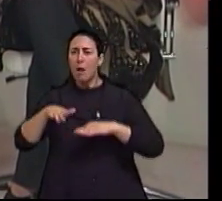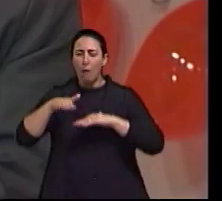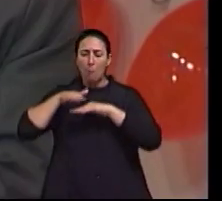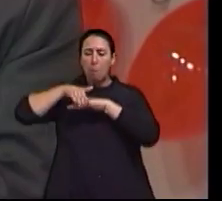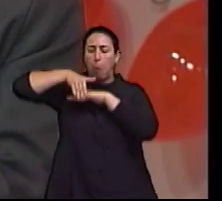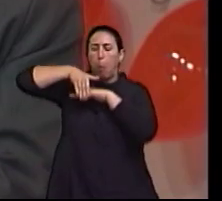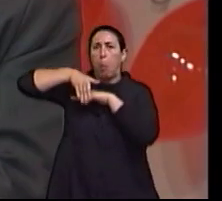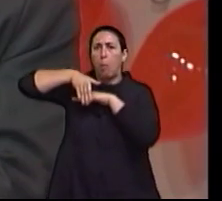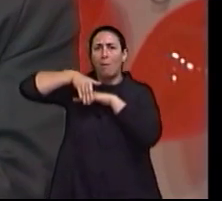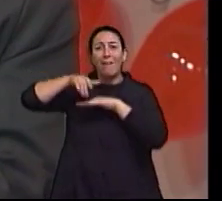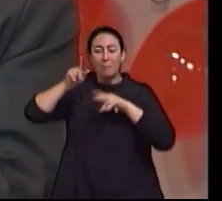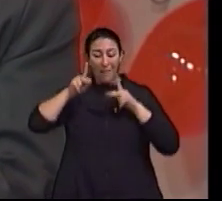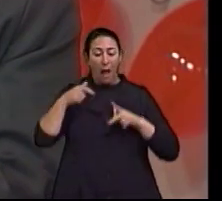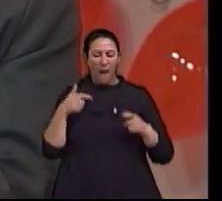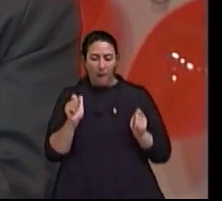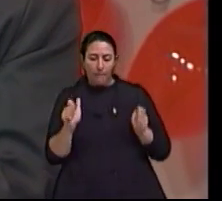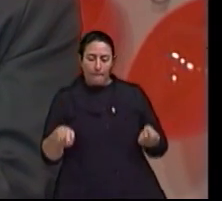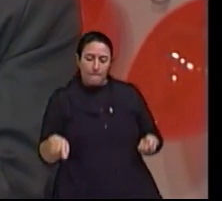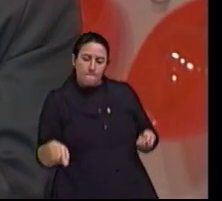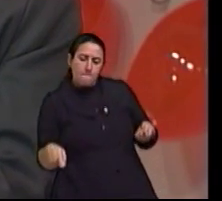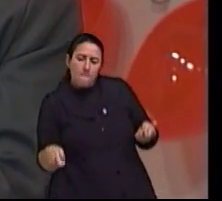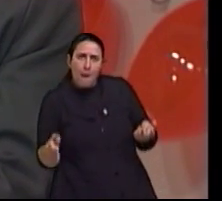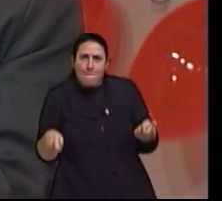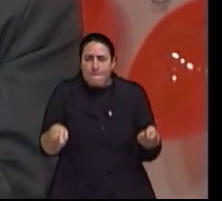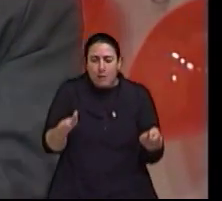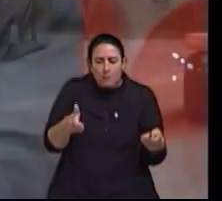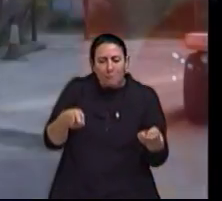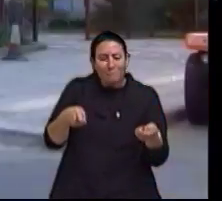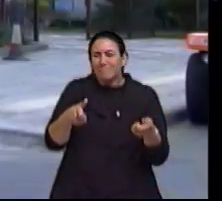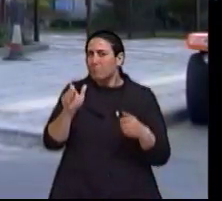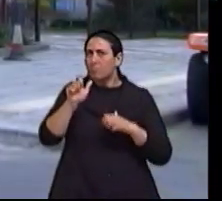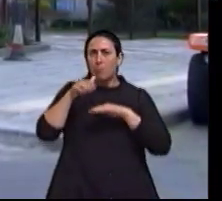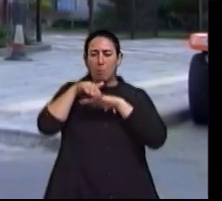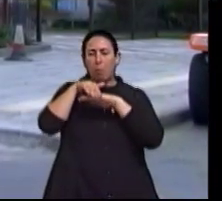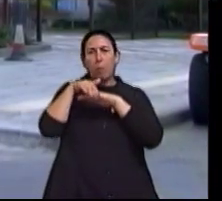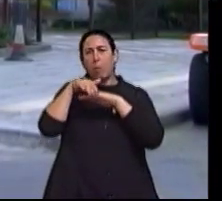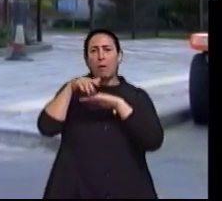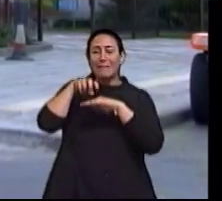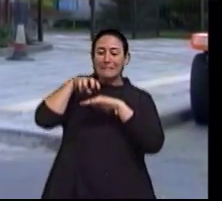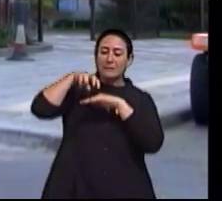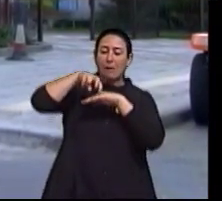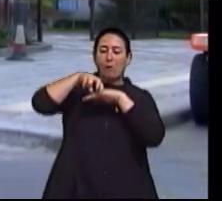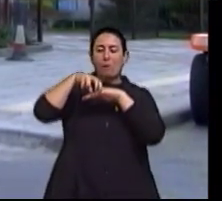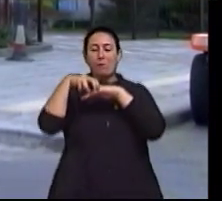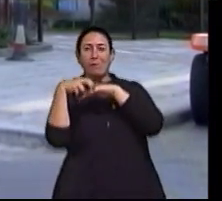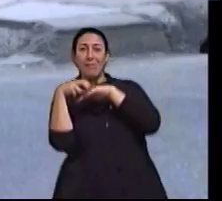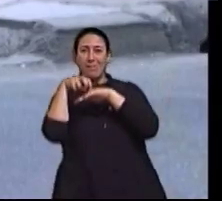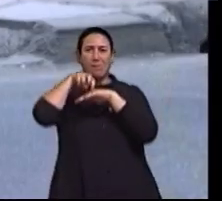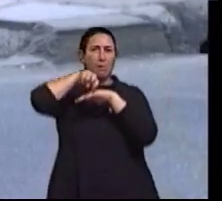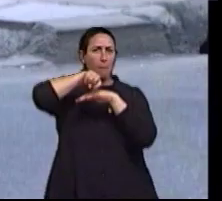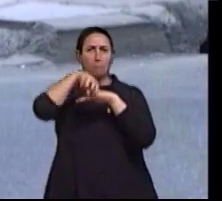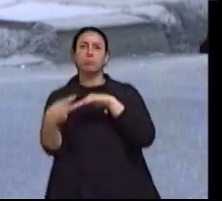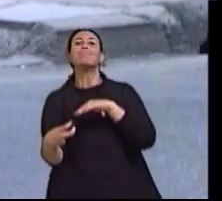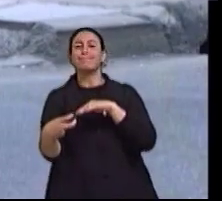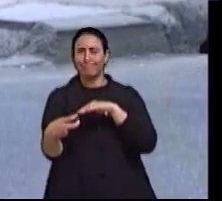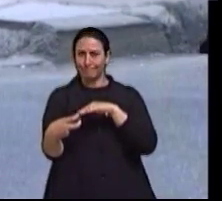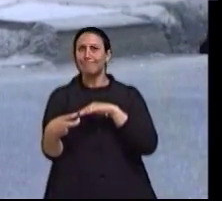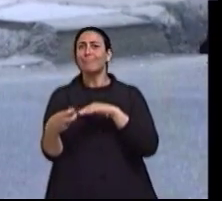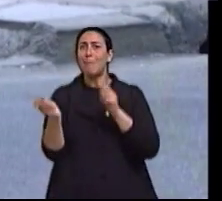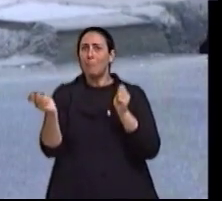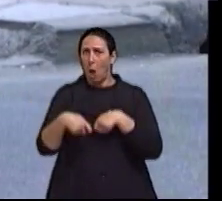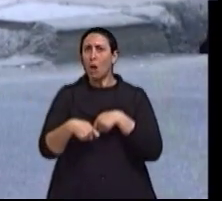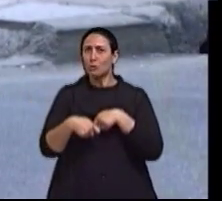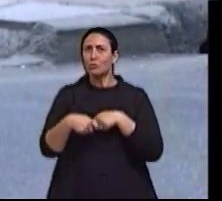porque a pessoa fica na ilusão de que vai conseguir acessar e eles acabam, muitas vezes, por inclinações inadequadas, muito acentuadas,